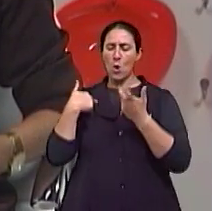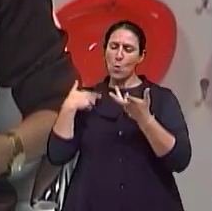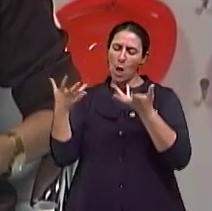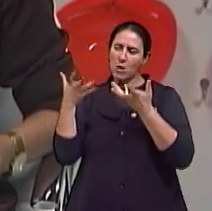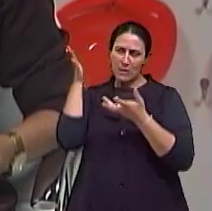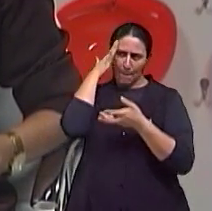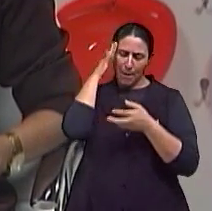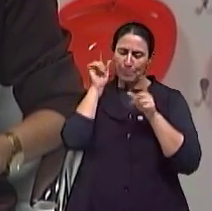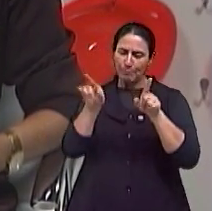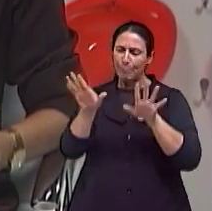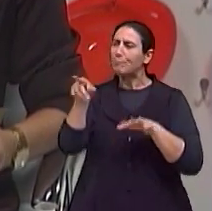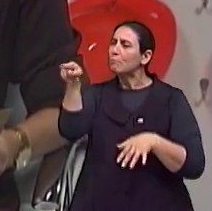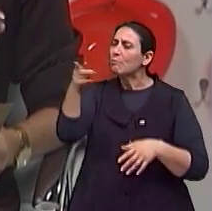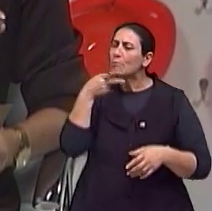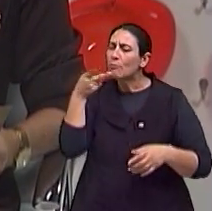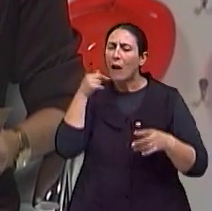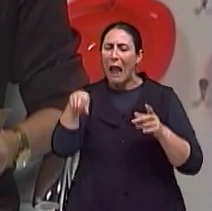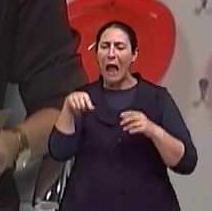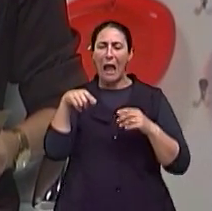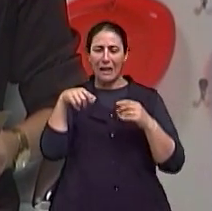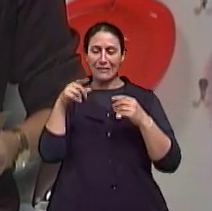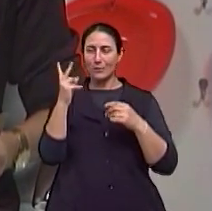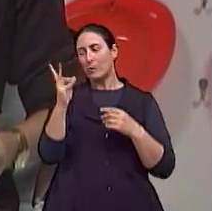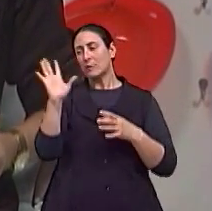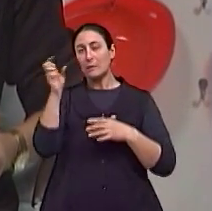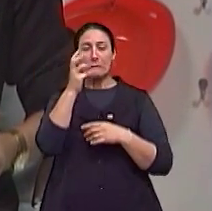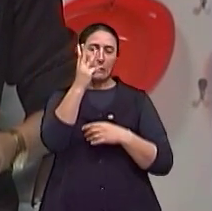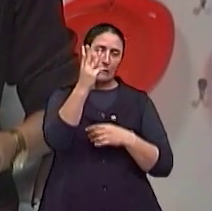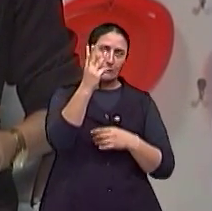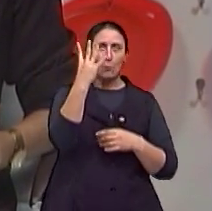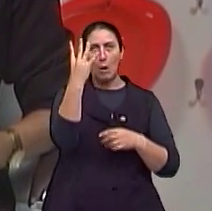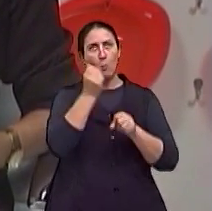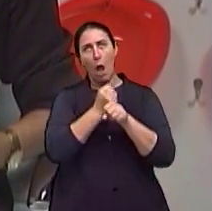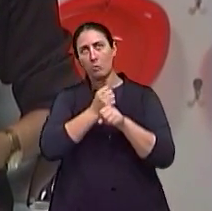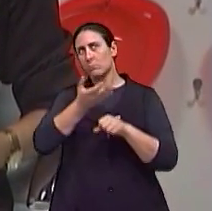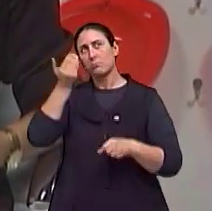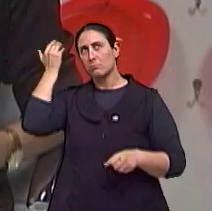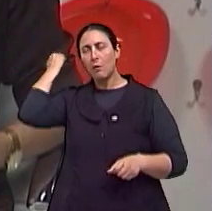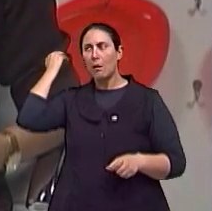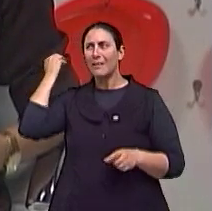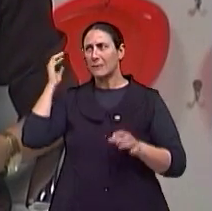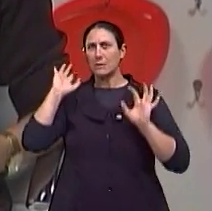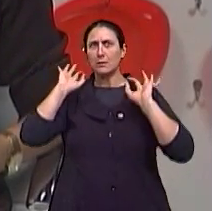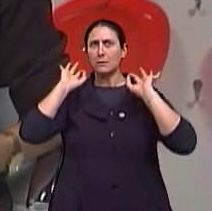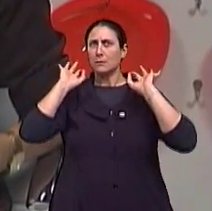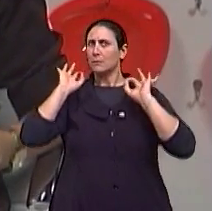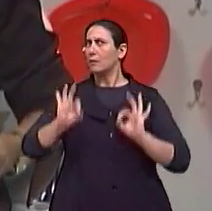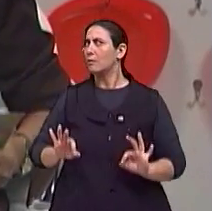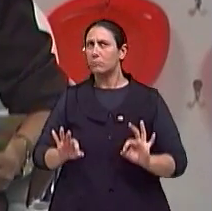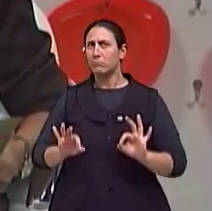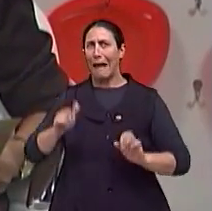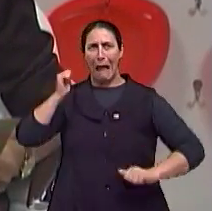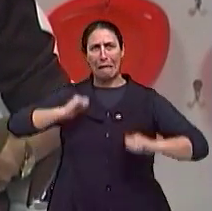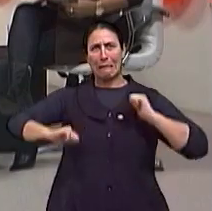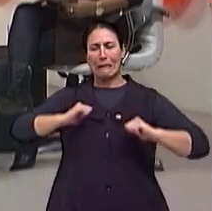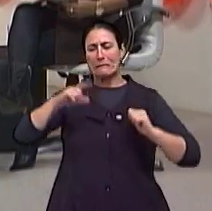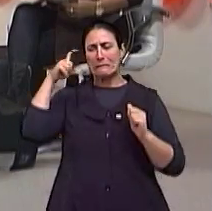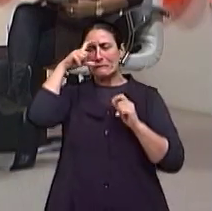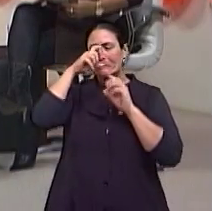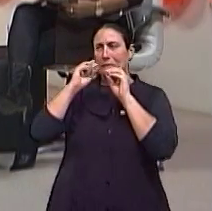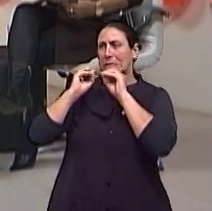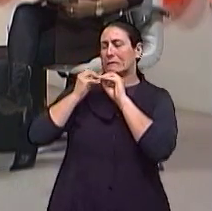fosse, vou ver se tu concorda comigo, se fosse há três, quatro anos atrás, há dois que fosse, me parece que seria mais difícil para as atrizes do que hoje.